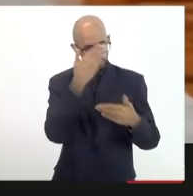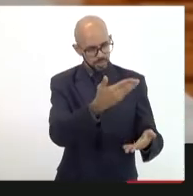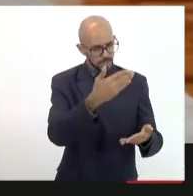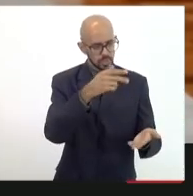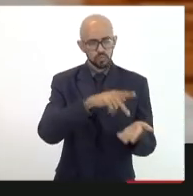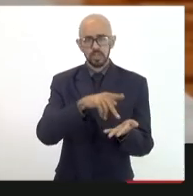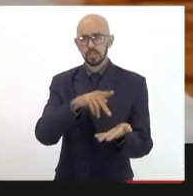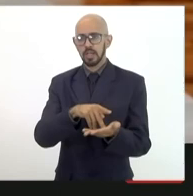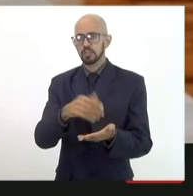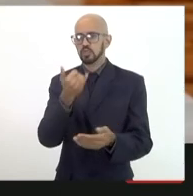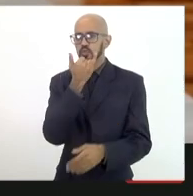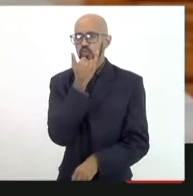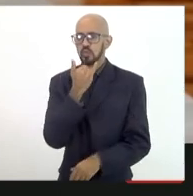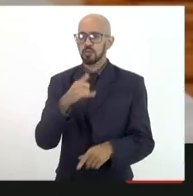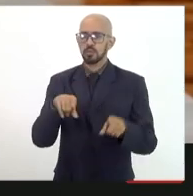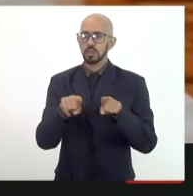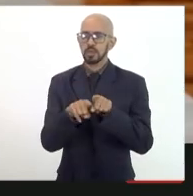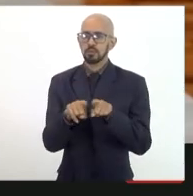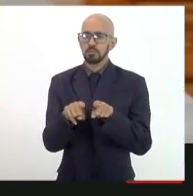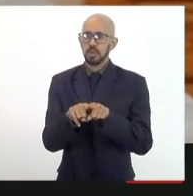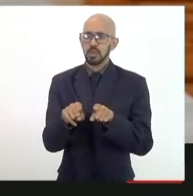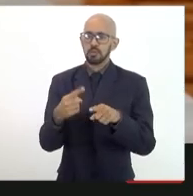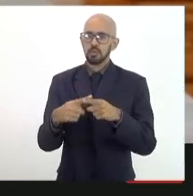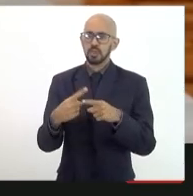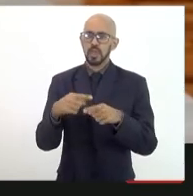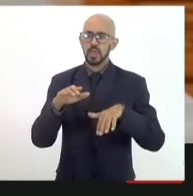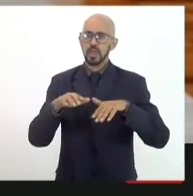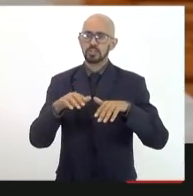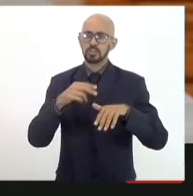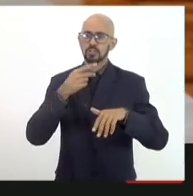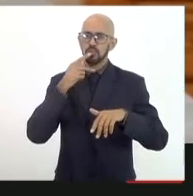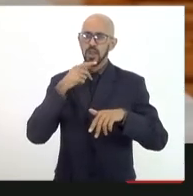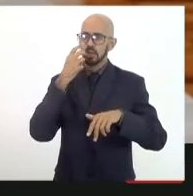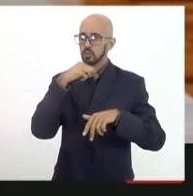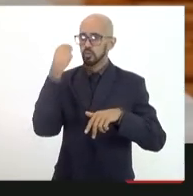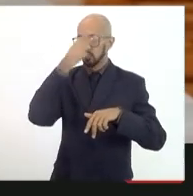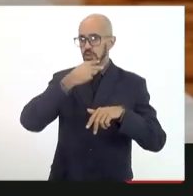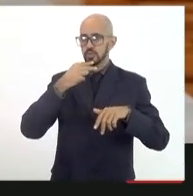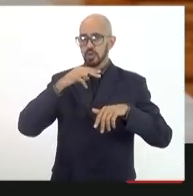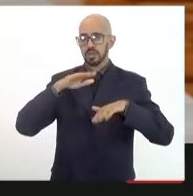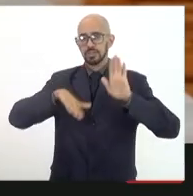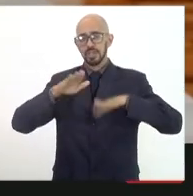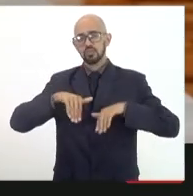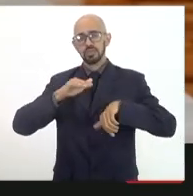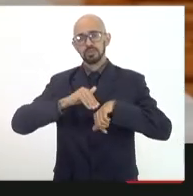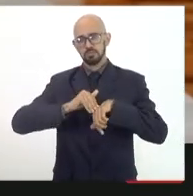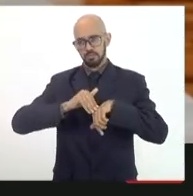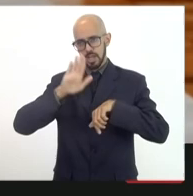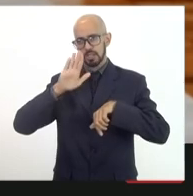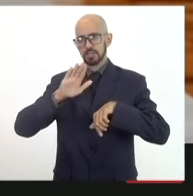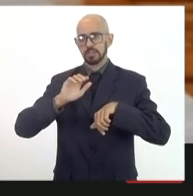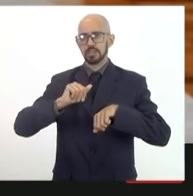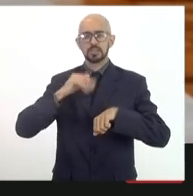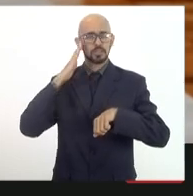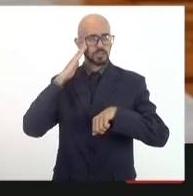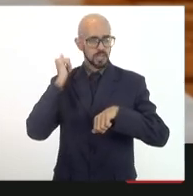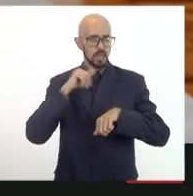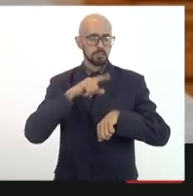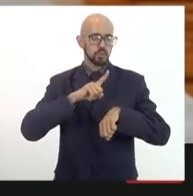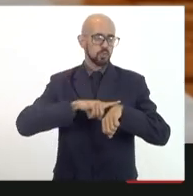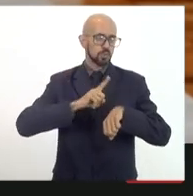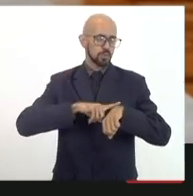desculpa aí porque a gente acaba falando duas horas por vezes mais de duas horas a gente sabe que o tempo de vocês